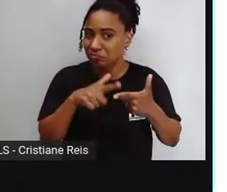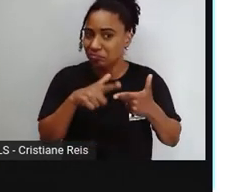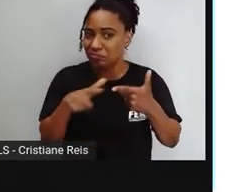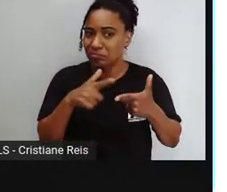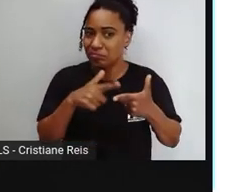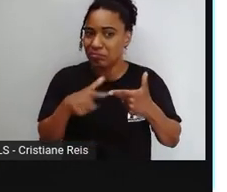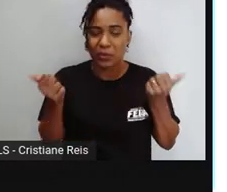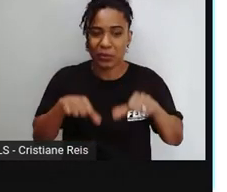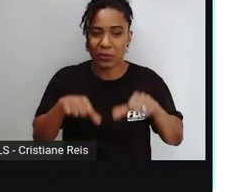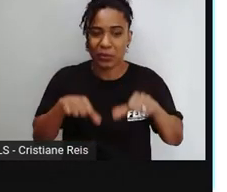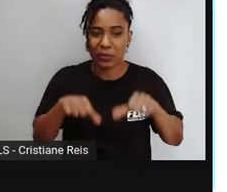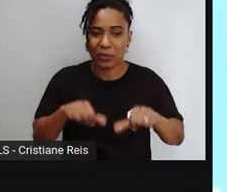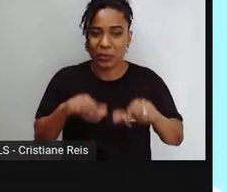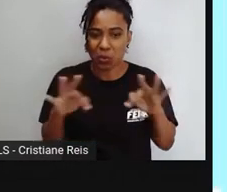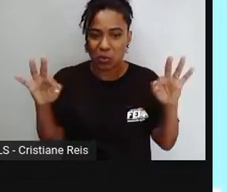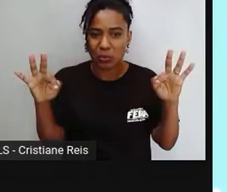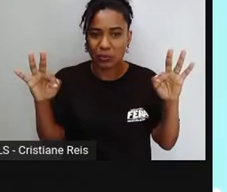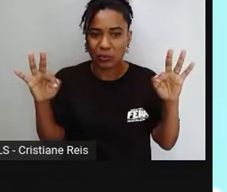dor mesmo.